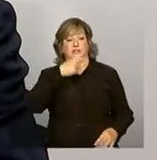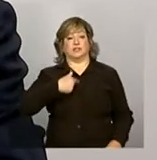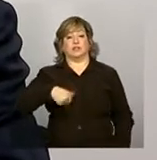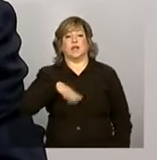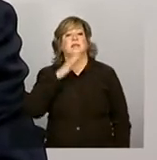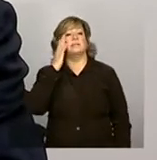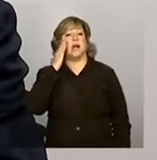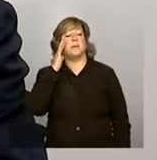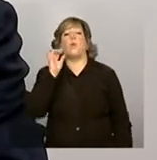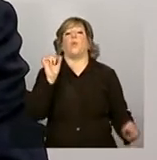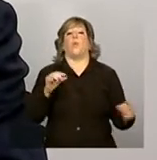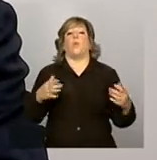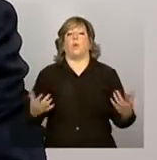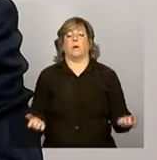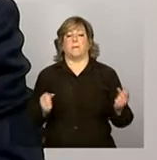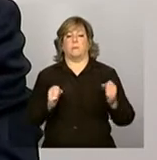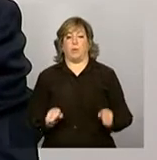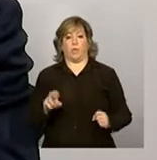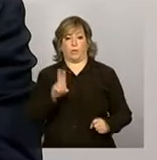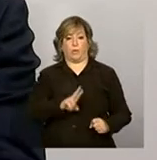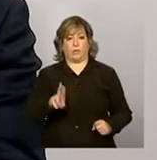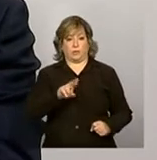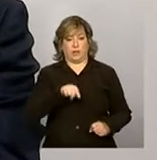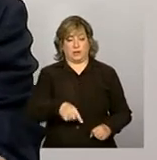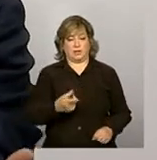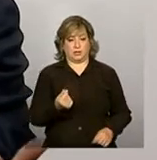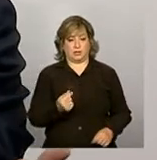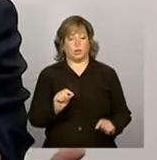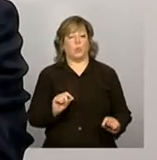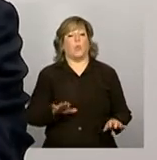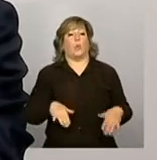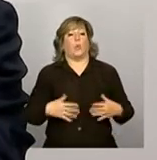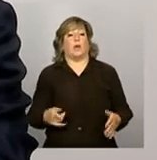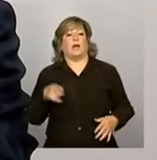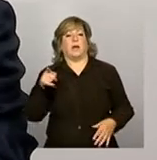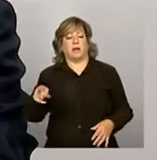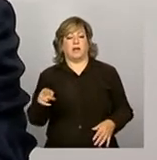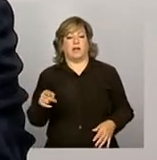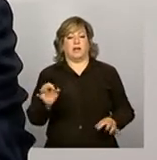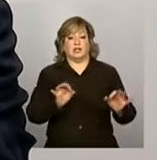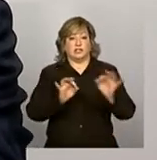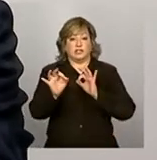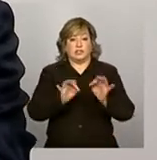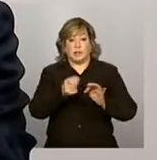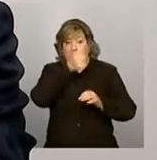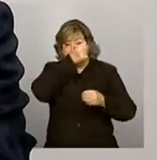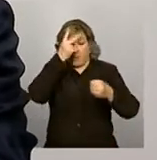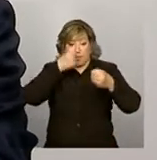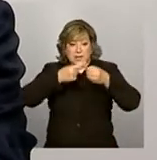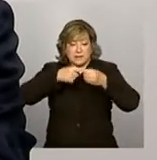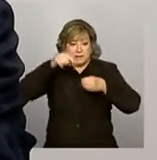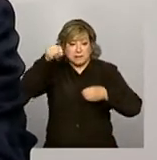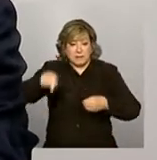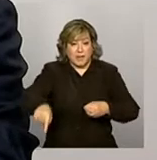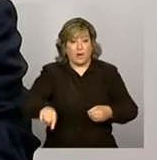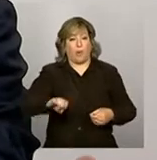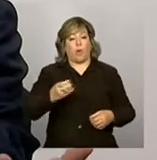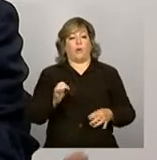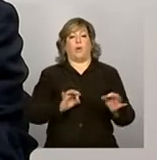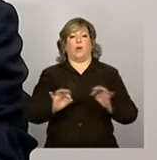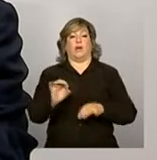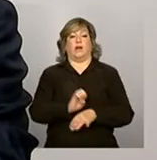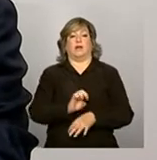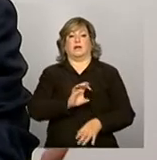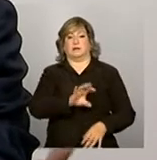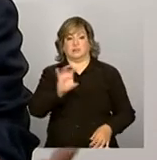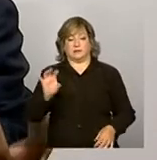se pode usar os recursos do que o gestor, a gestão municipal ou a coordenação estadual. Por quê? Porque são